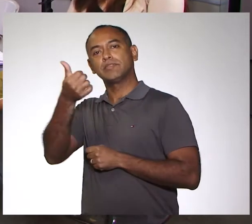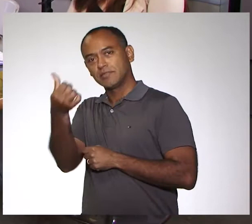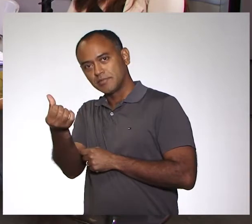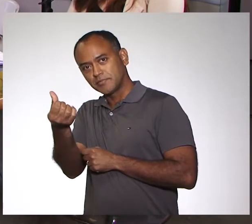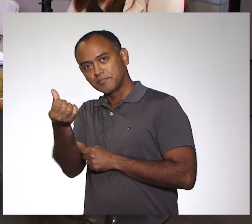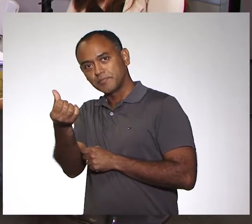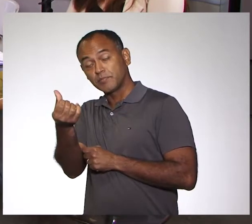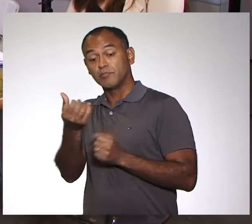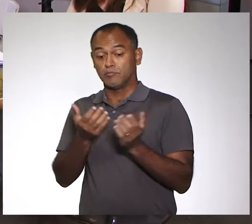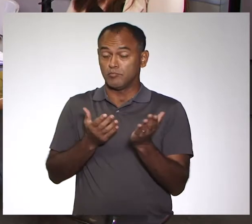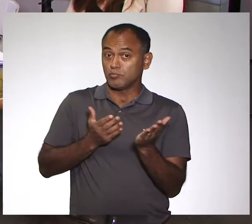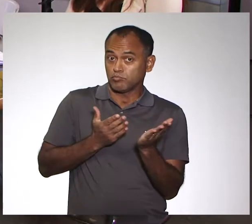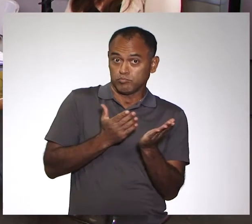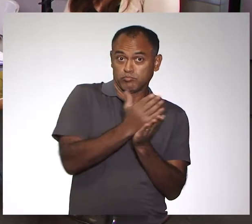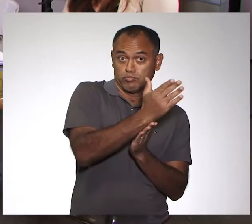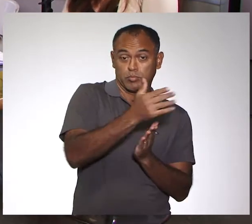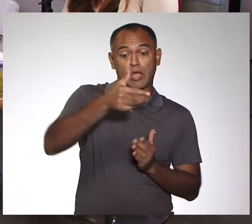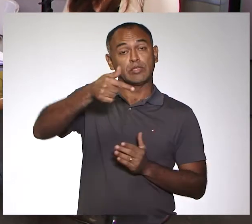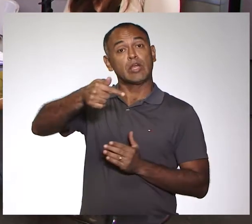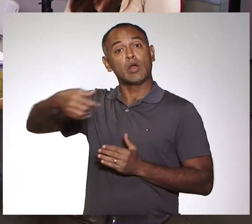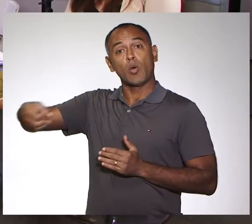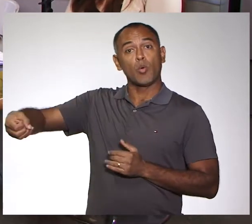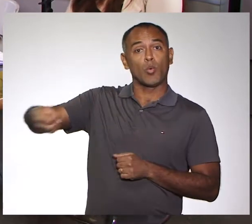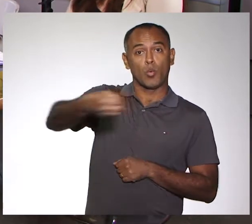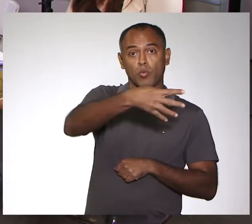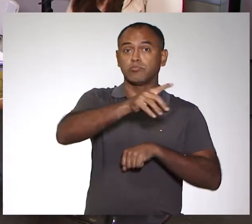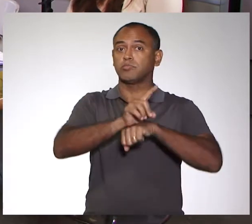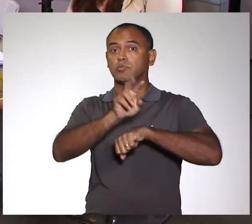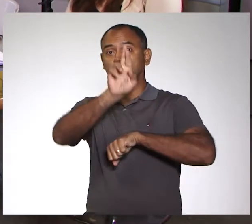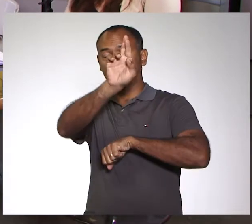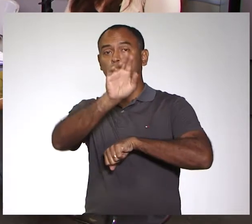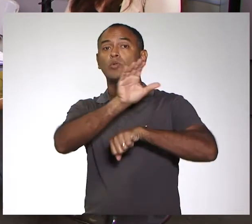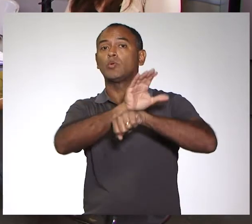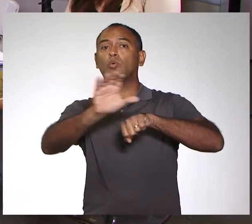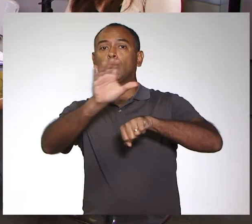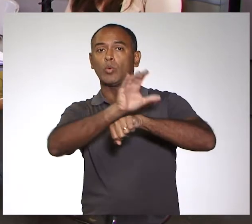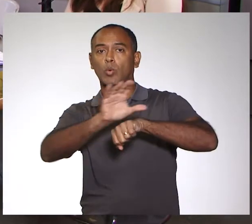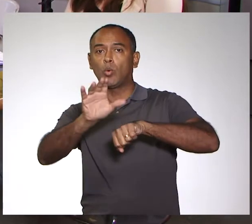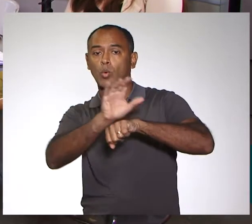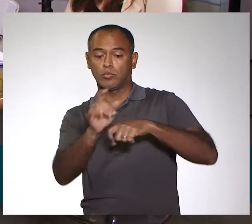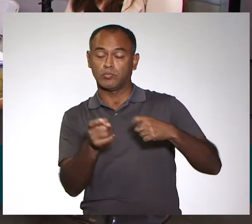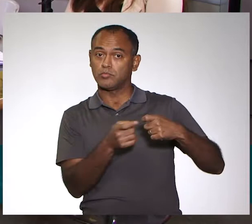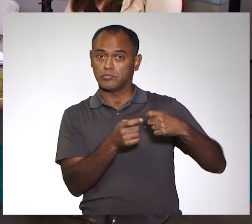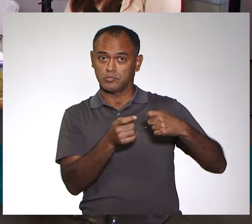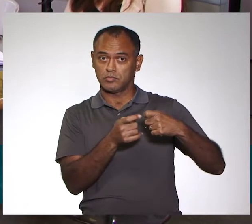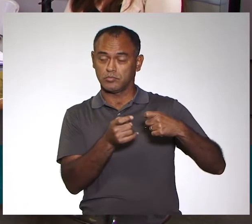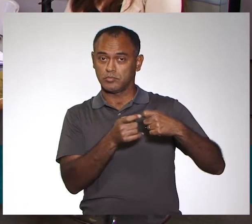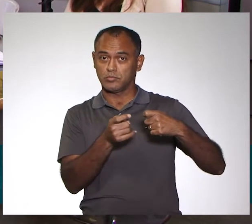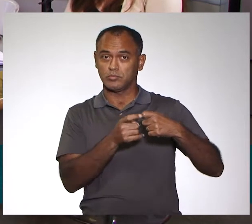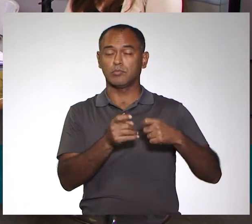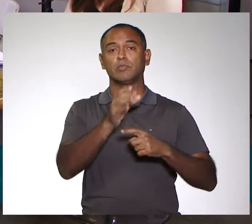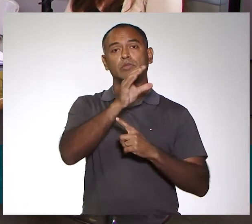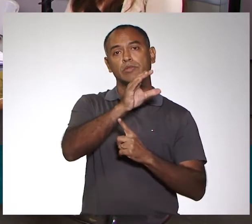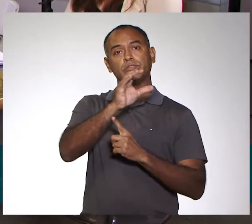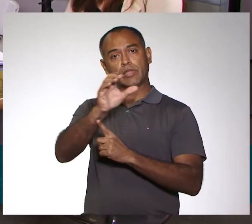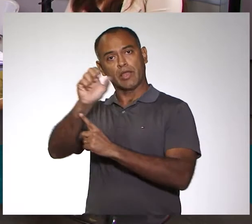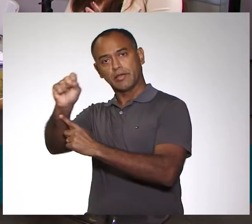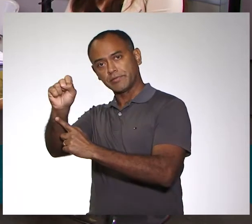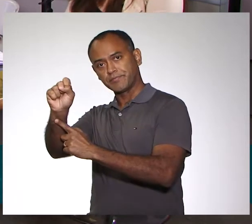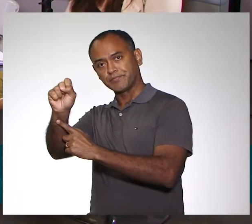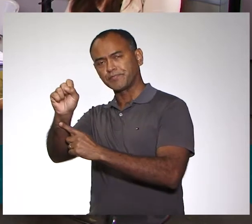entrada de sete novos doutores lá para o curso de Medicina do Centro de Ciências da Saúde.